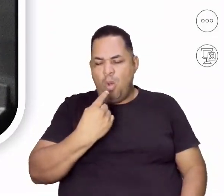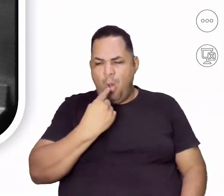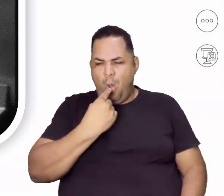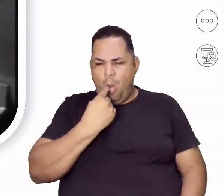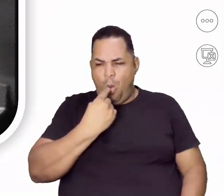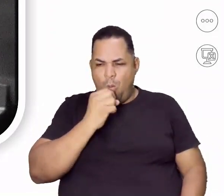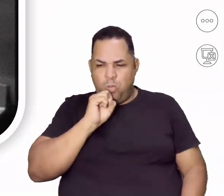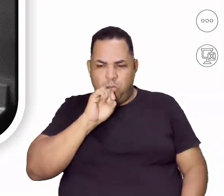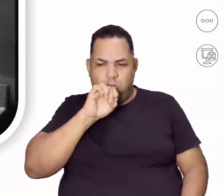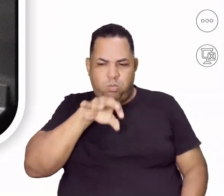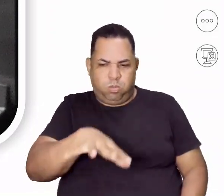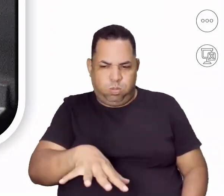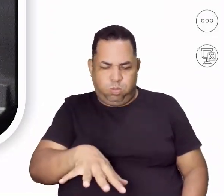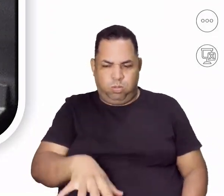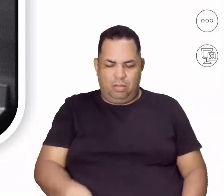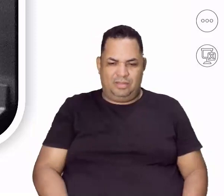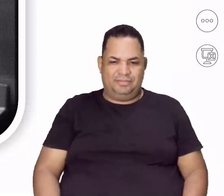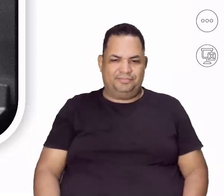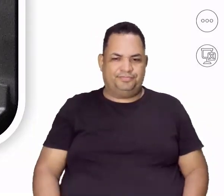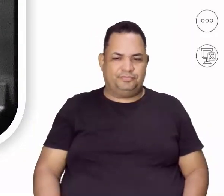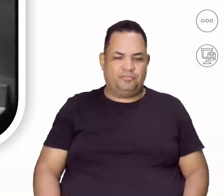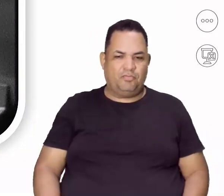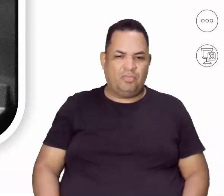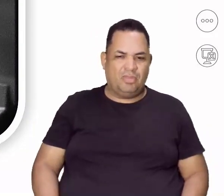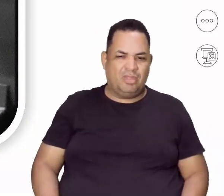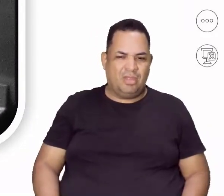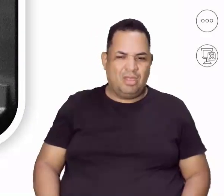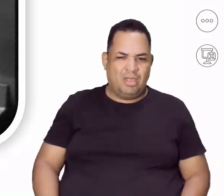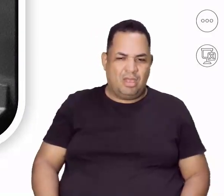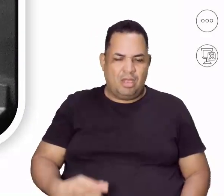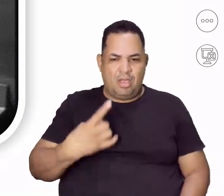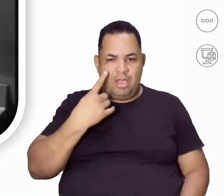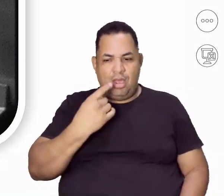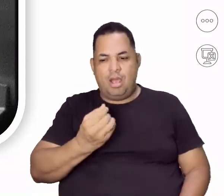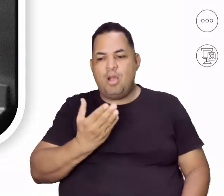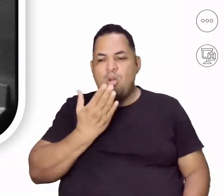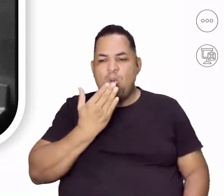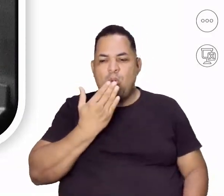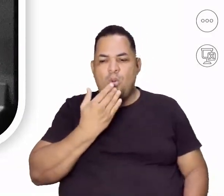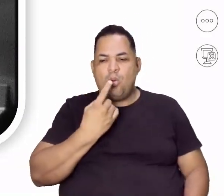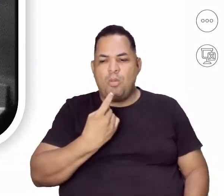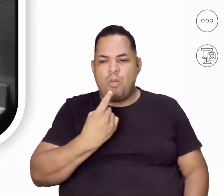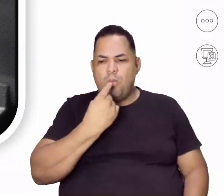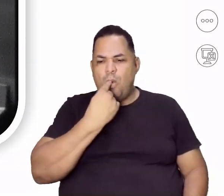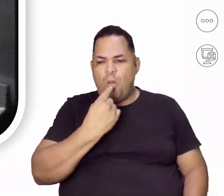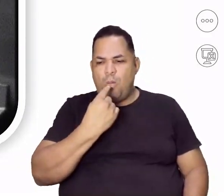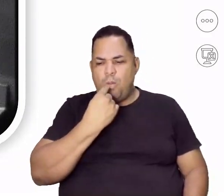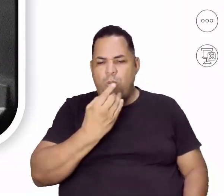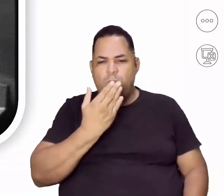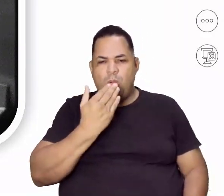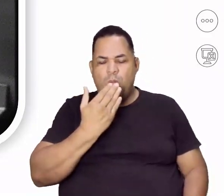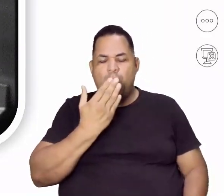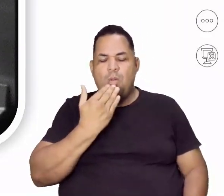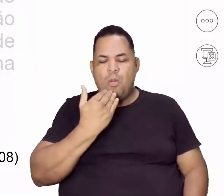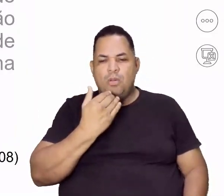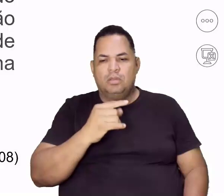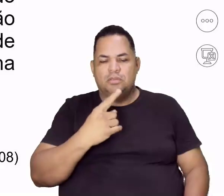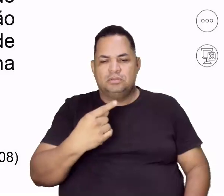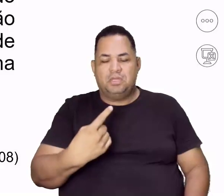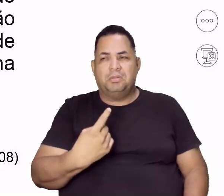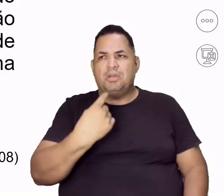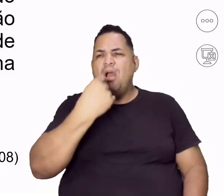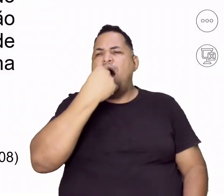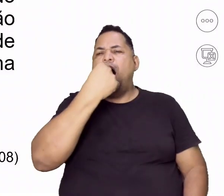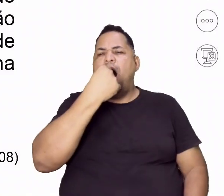Porque o indivíduo, no caso aqui a moça, ela ingere o alimento. Ela faz aí essa ingestão do alimento.